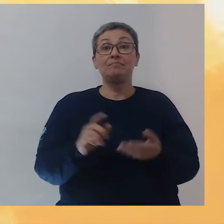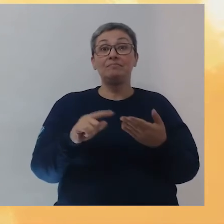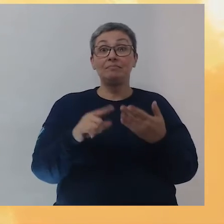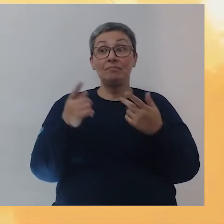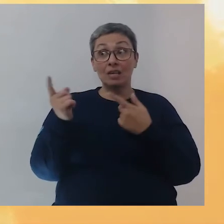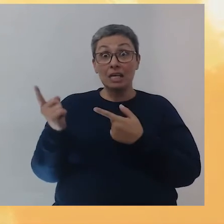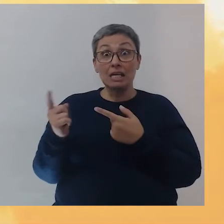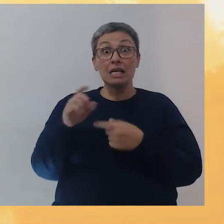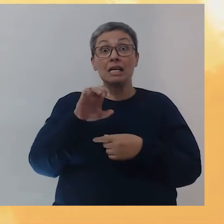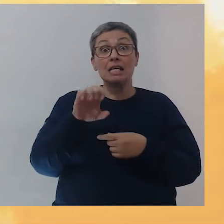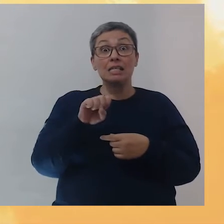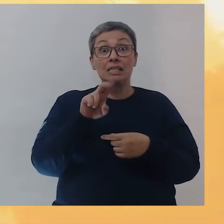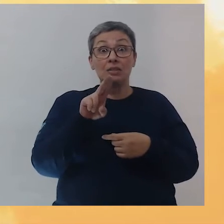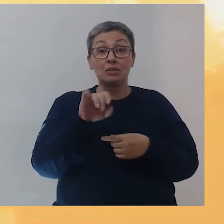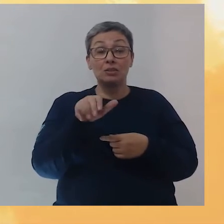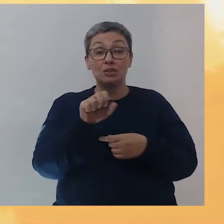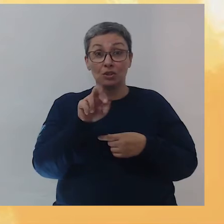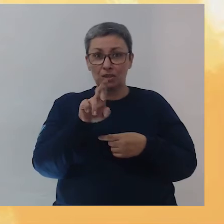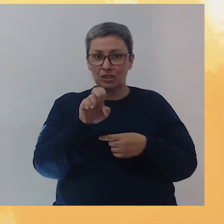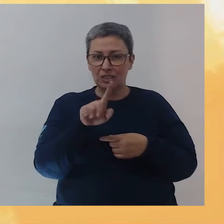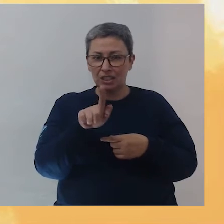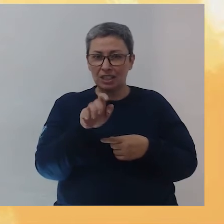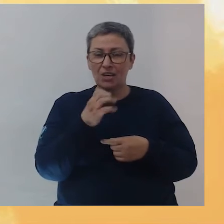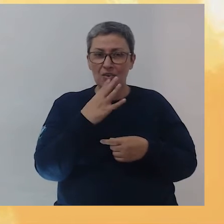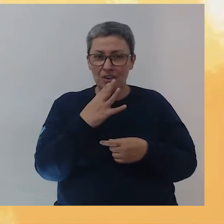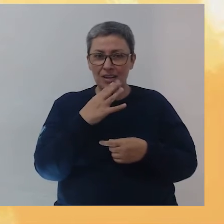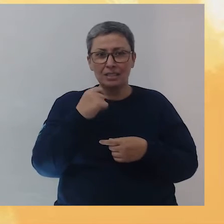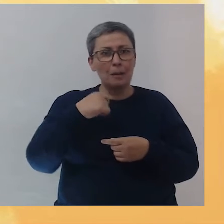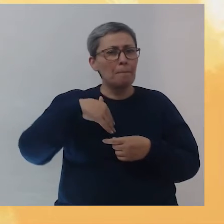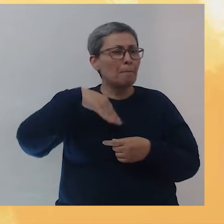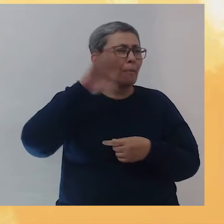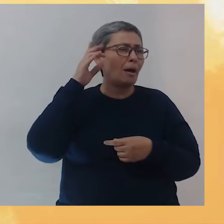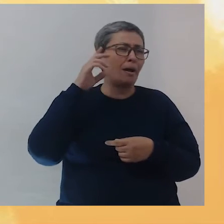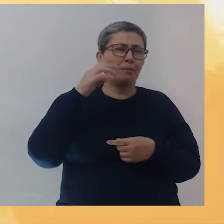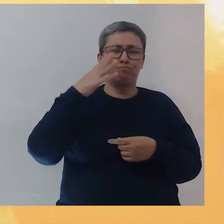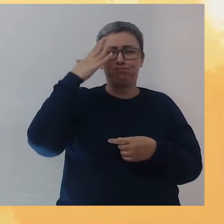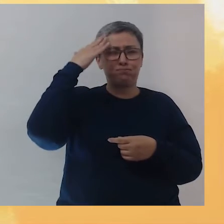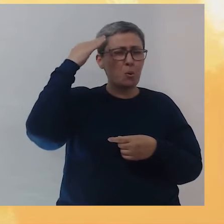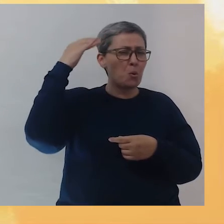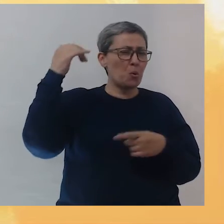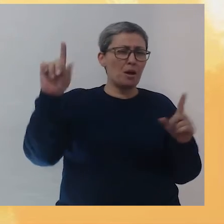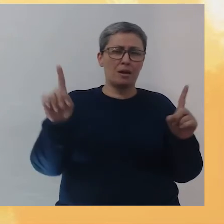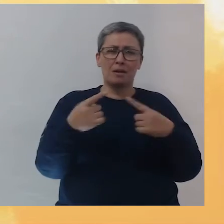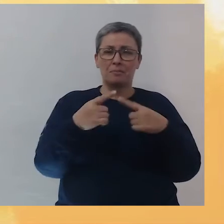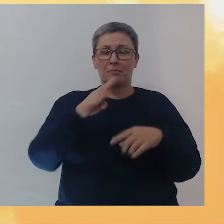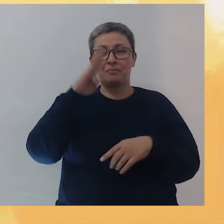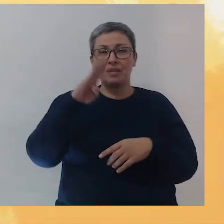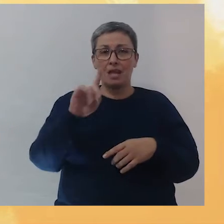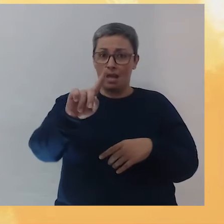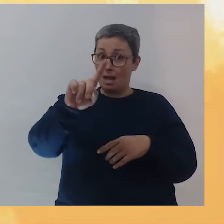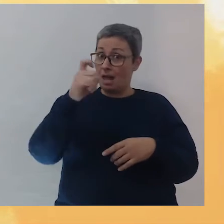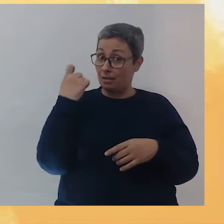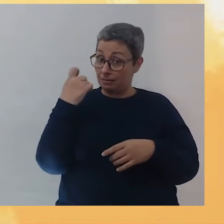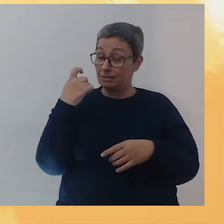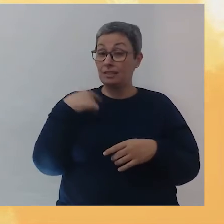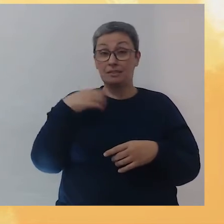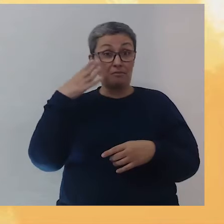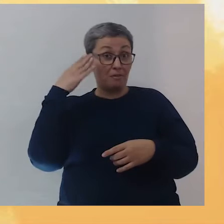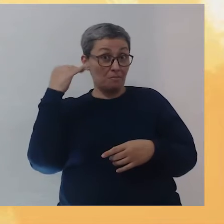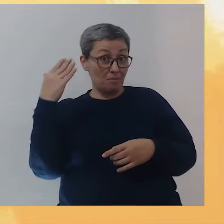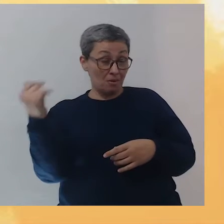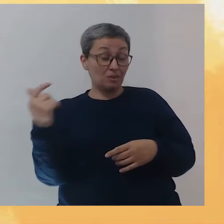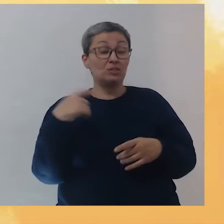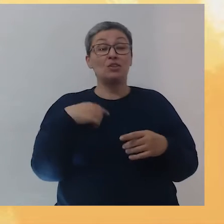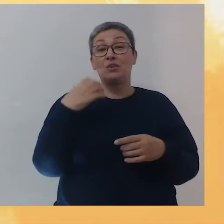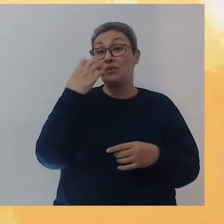A gente tem também o Sr. Quem conhece o Sr. Jorge? Que é um dos maiores nomes da música brasileira. Antes de ser o Sr. Jorge famoso